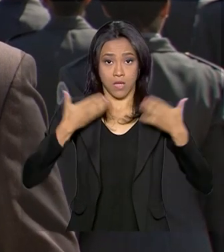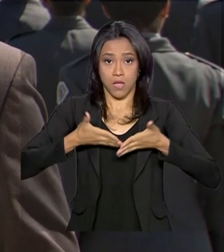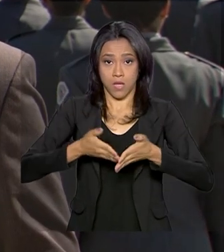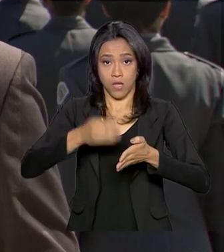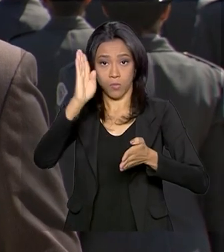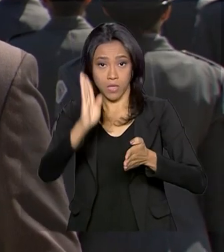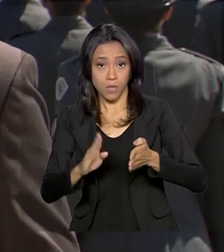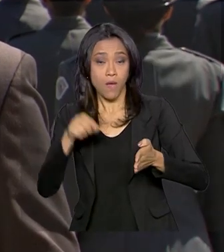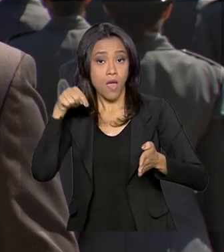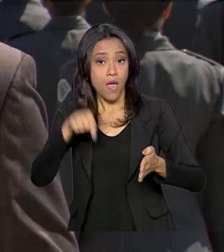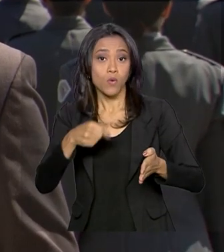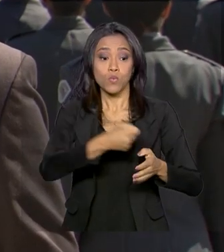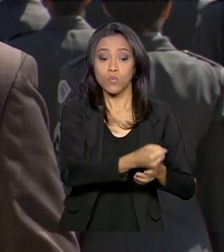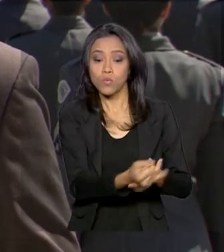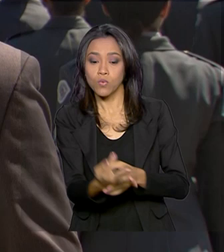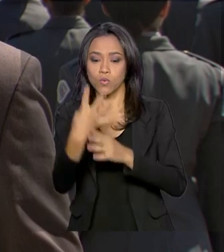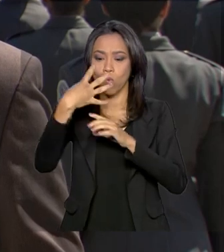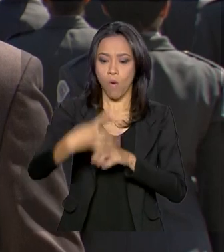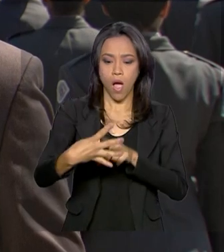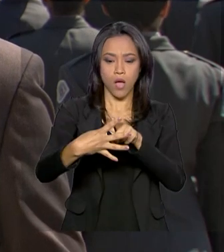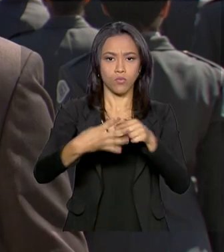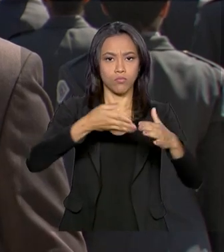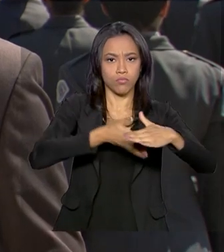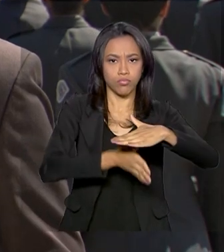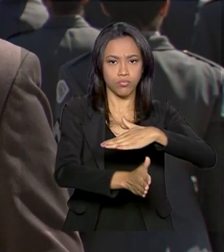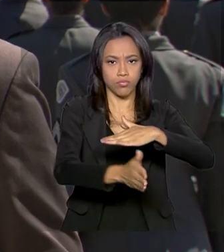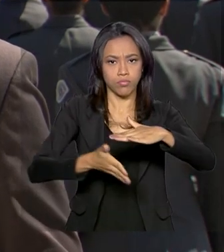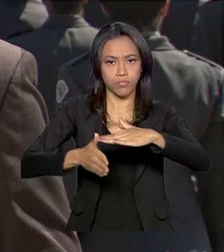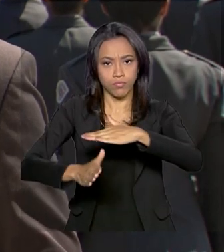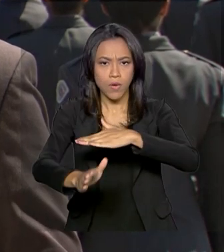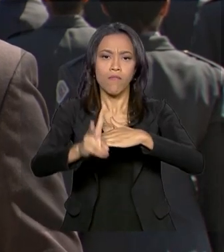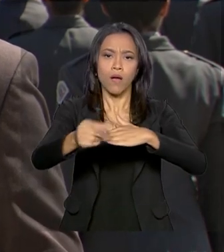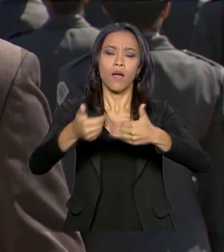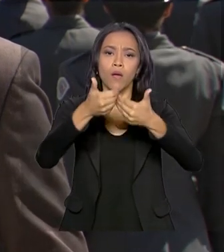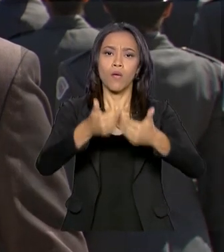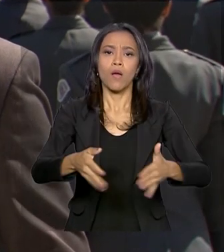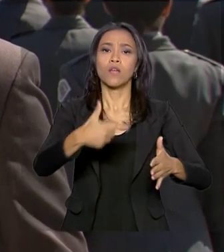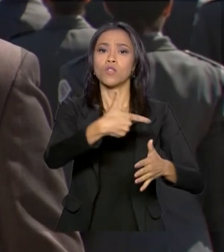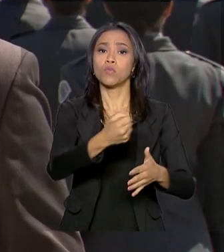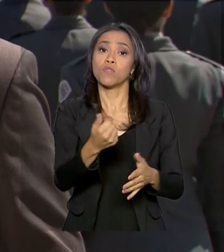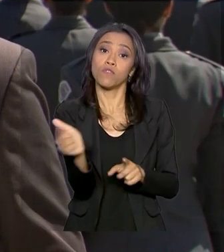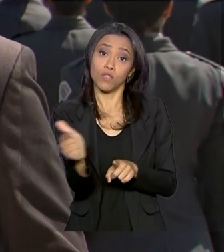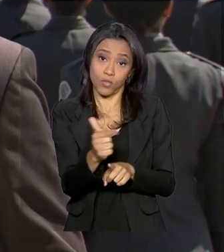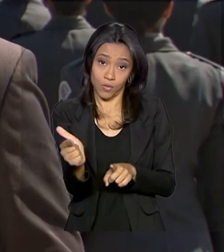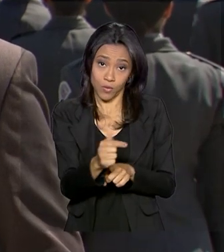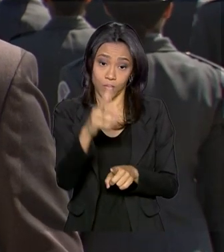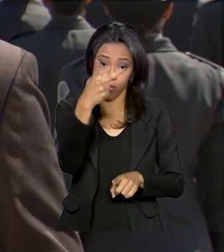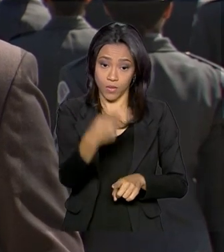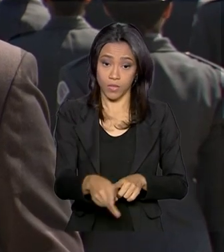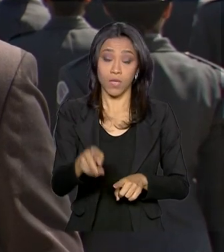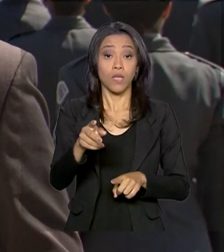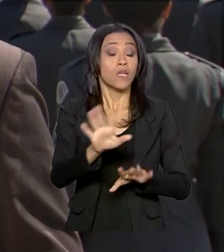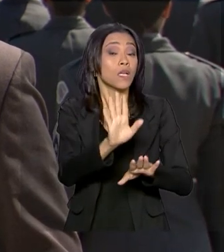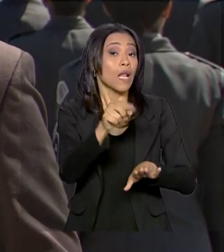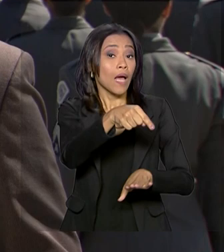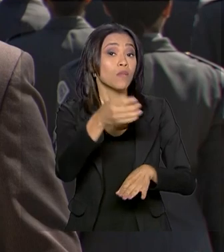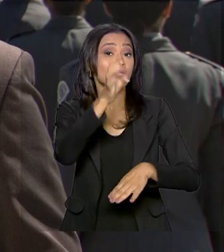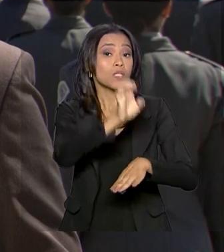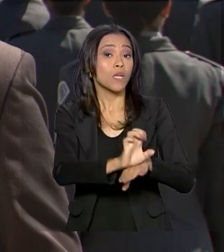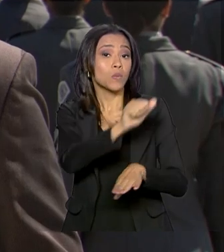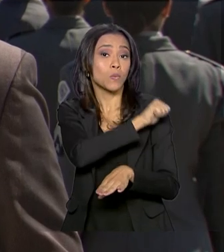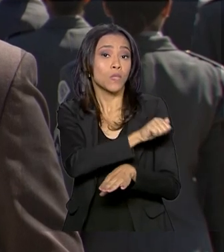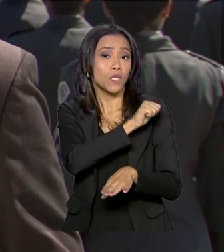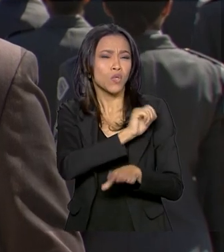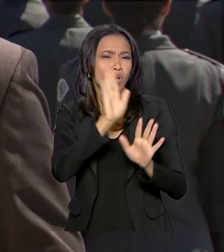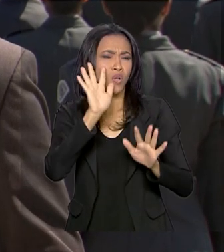quatro submarinos devem estar em operação em 2022. Do Rio de Janeiro, o presidente da República segue